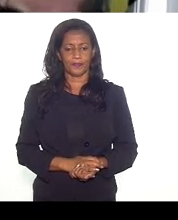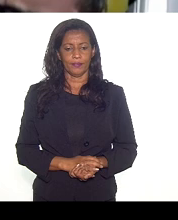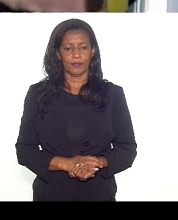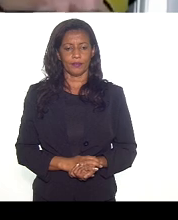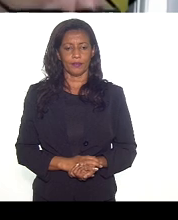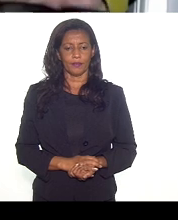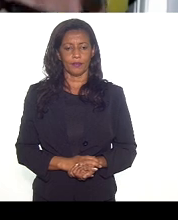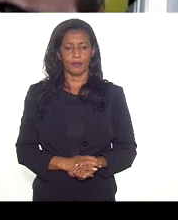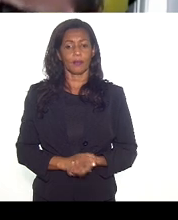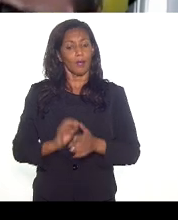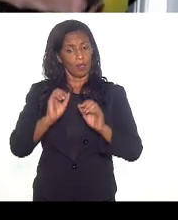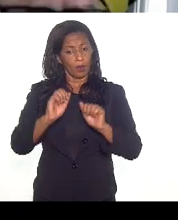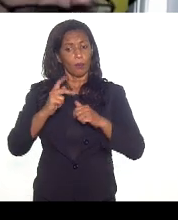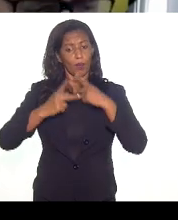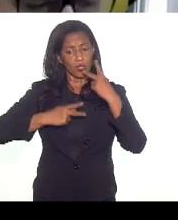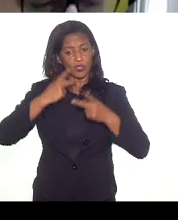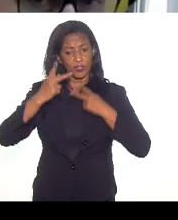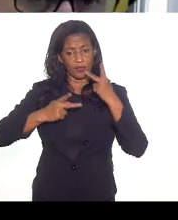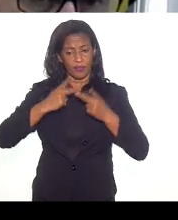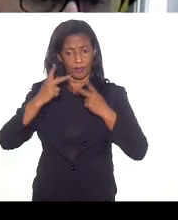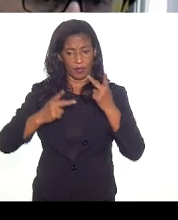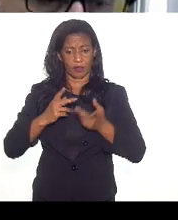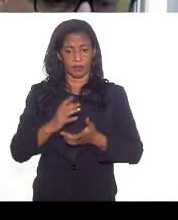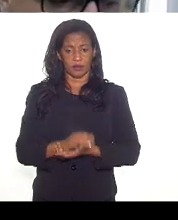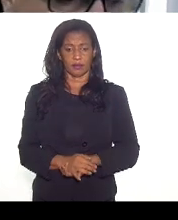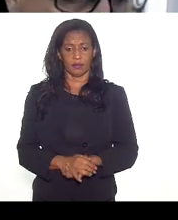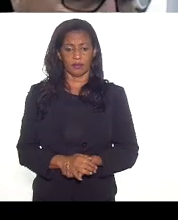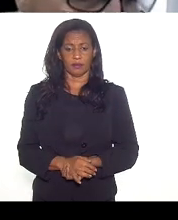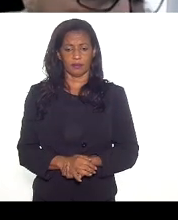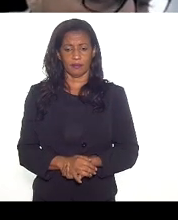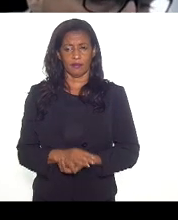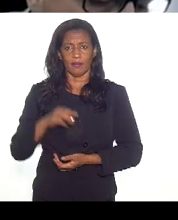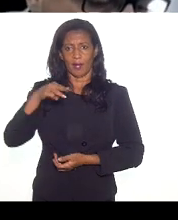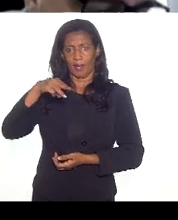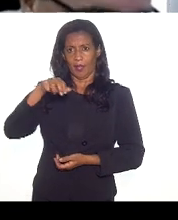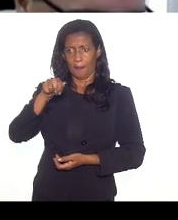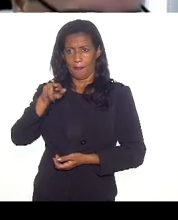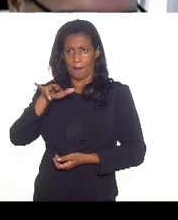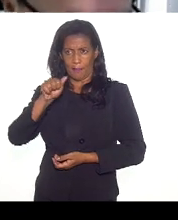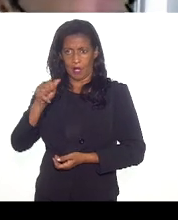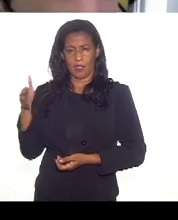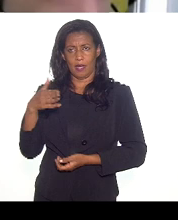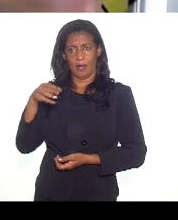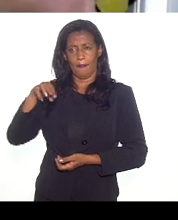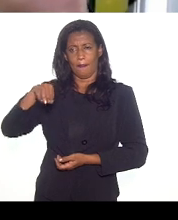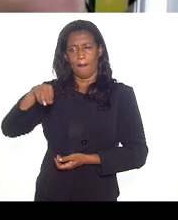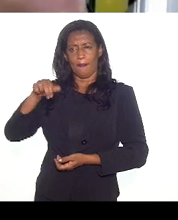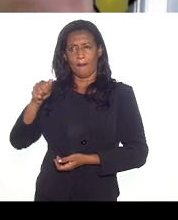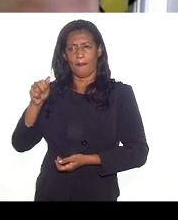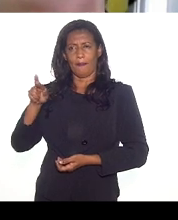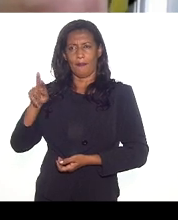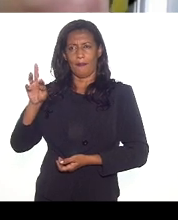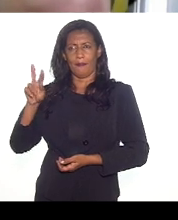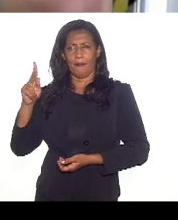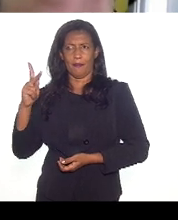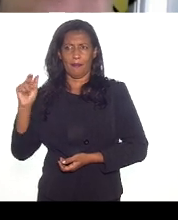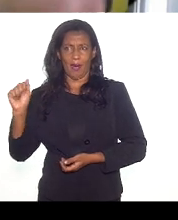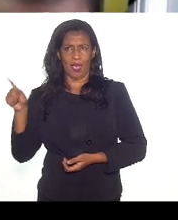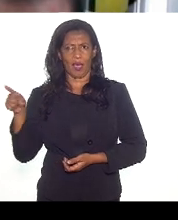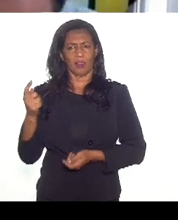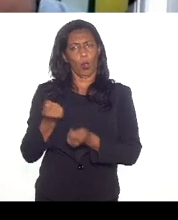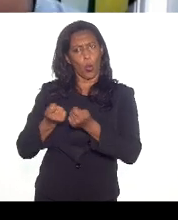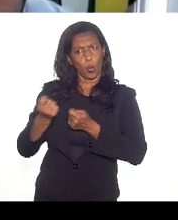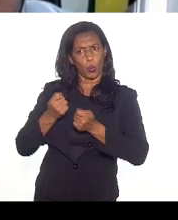Pode ir falando, professor, enquanto a gente... Bom, ia dizer que a Maria Marta começou a trabalhar conosco recentemente, economista, mestre